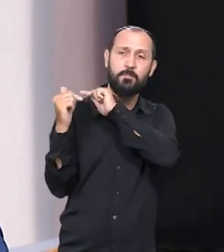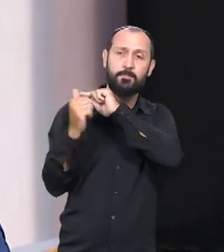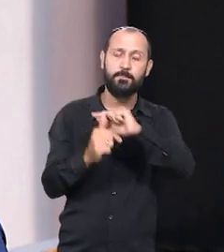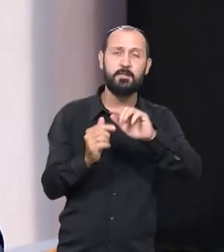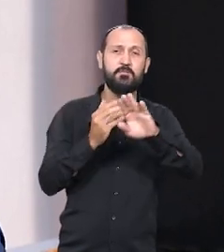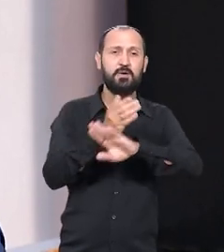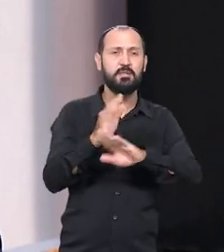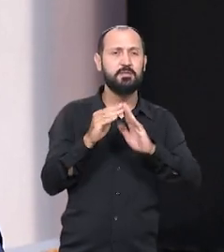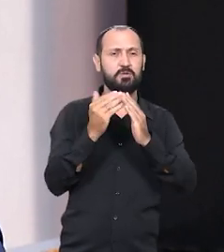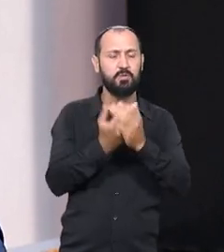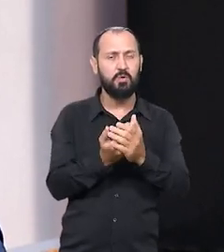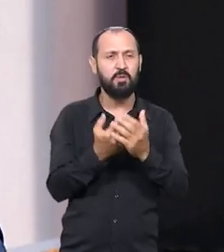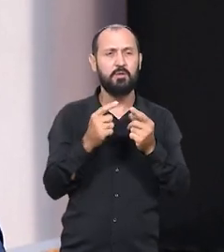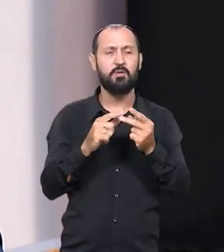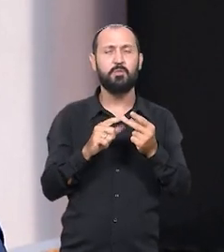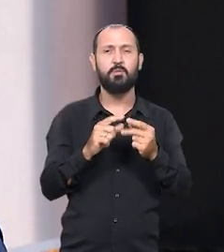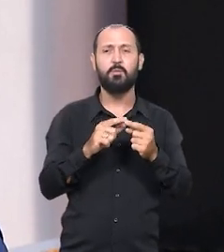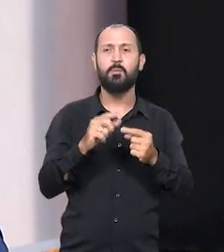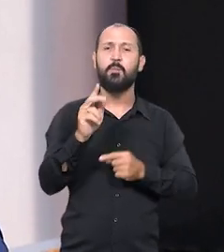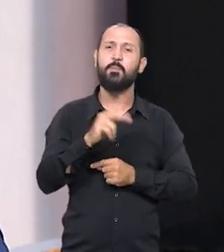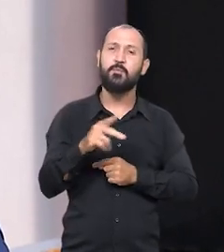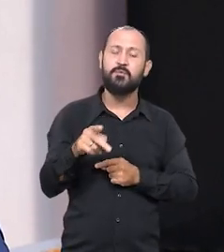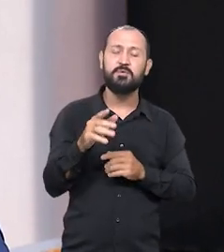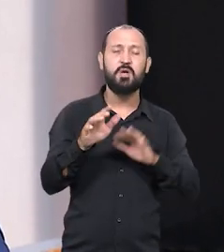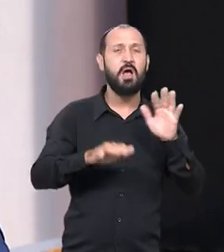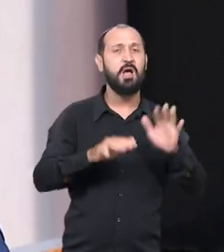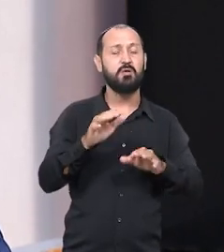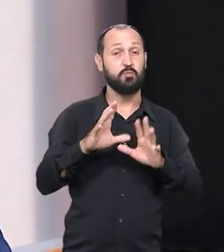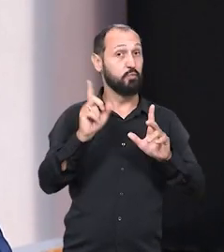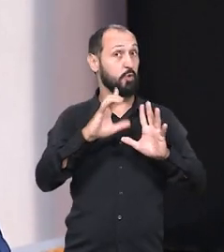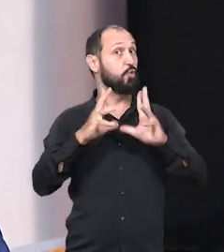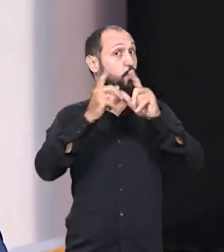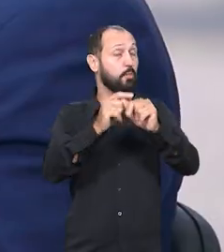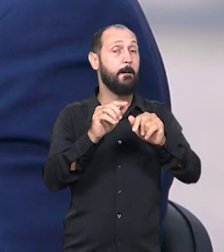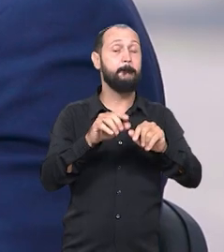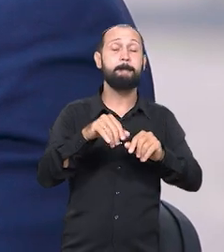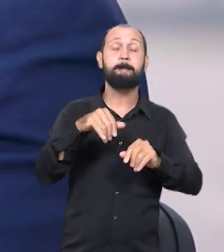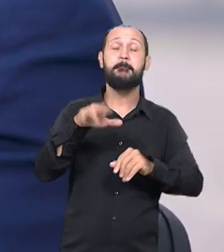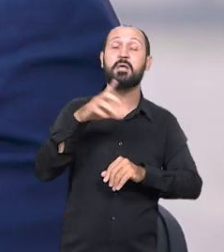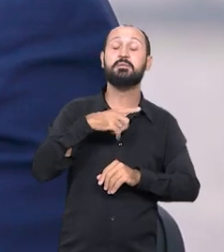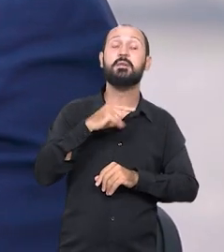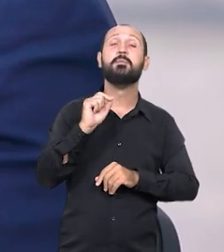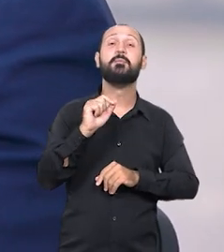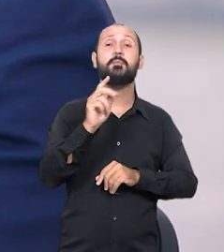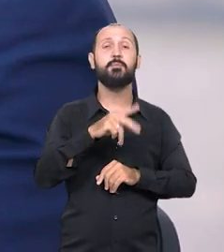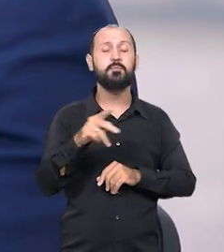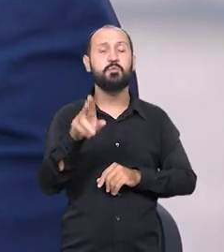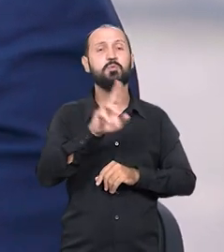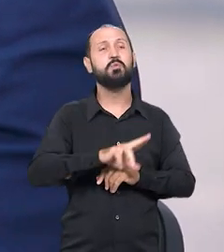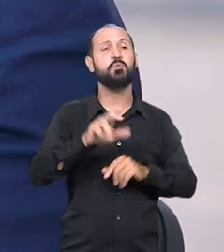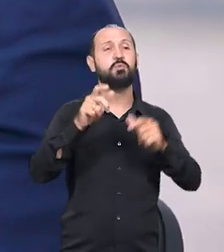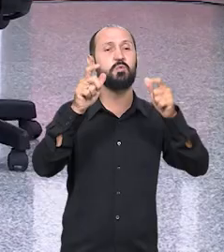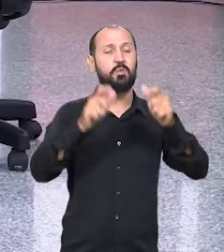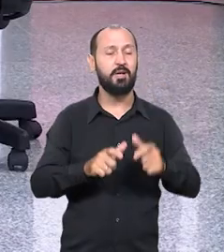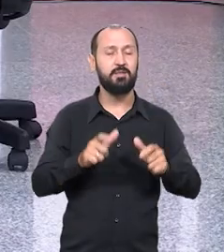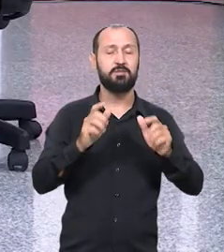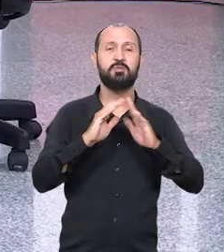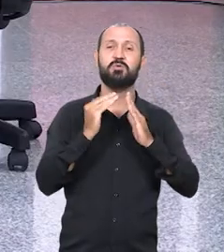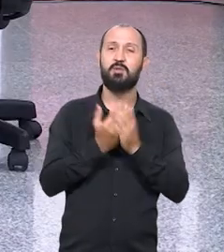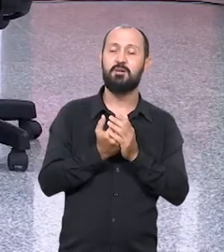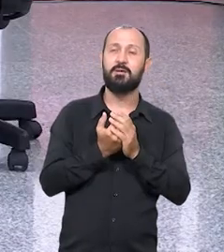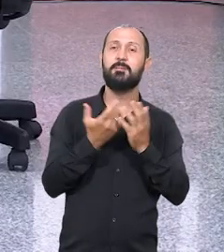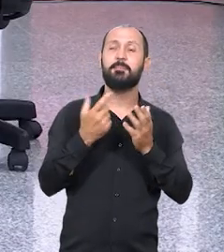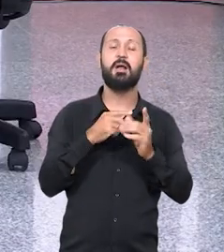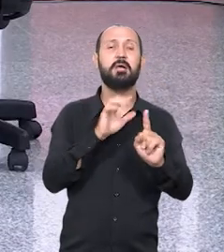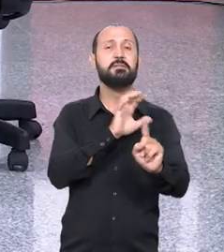aí você vai na escola, o professor muitas vezes ali, não são todos, mas existem professores que utilizam do ambiente escolar